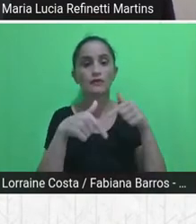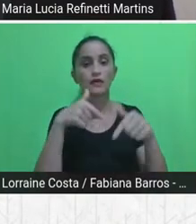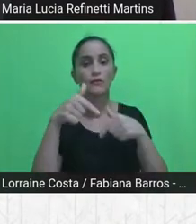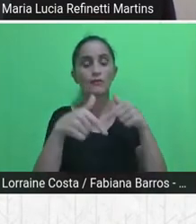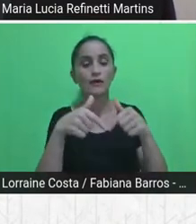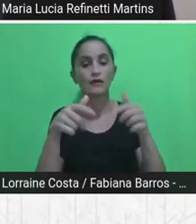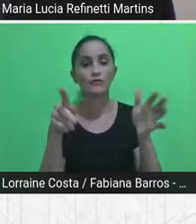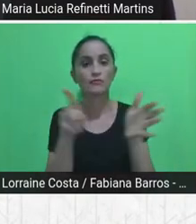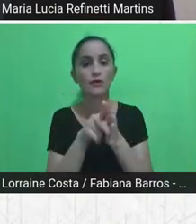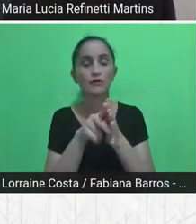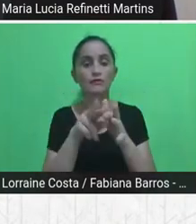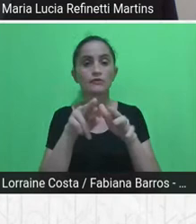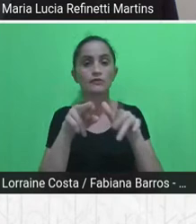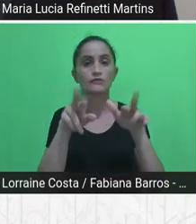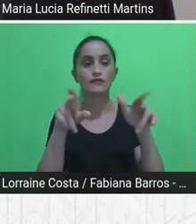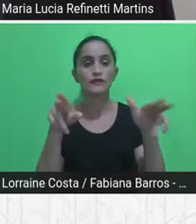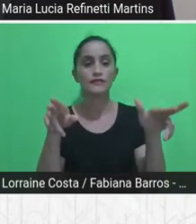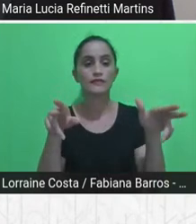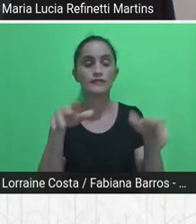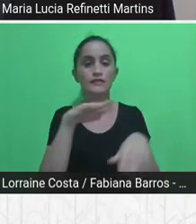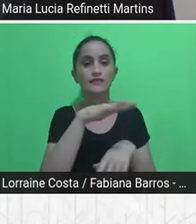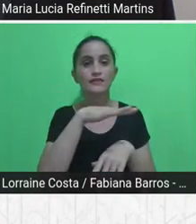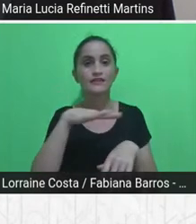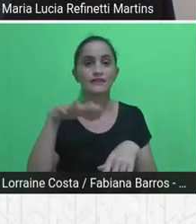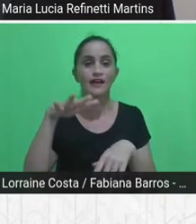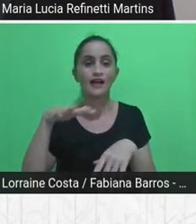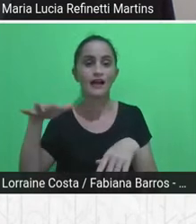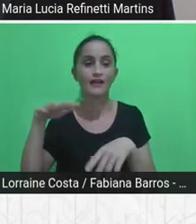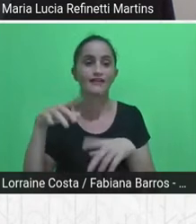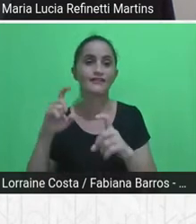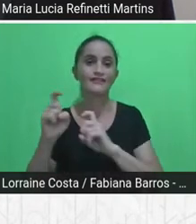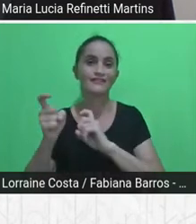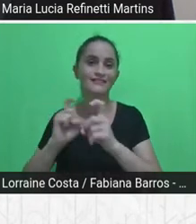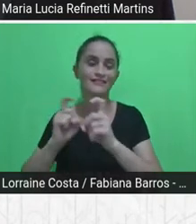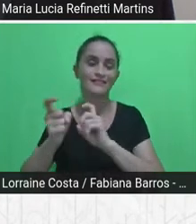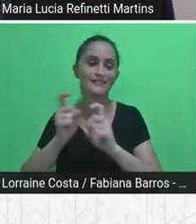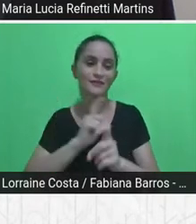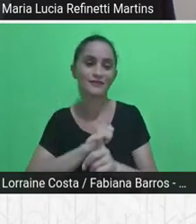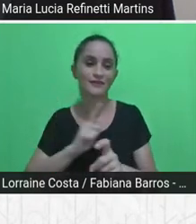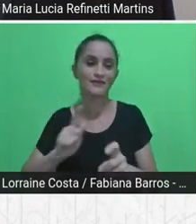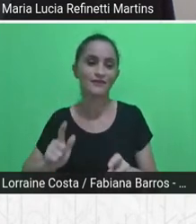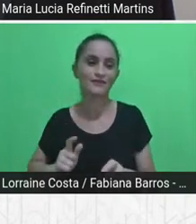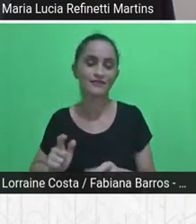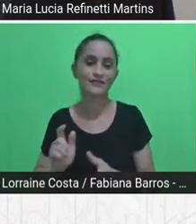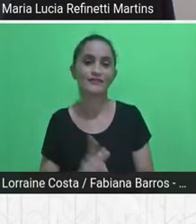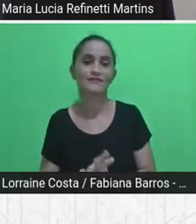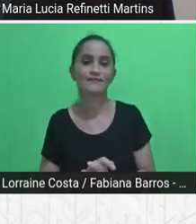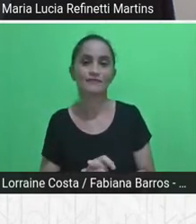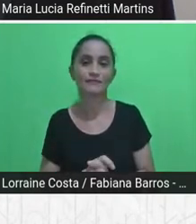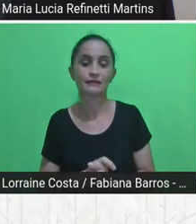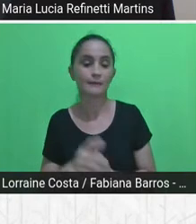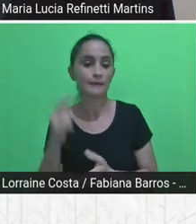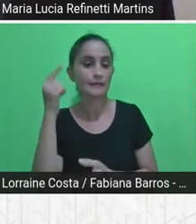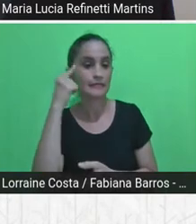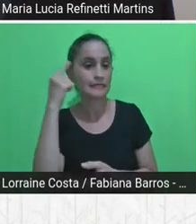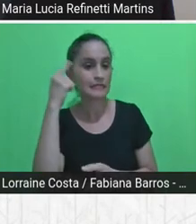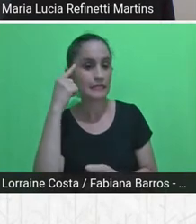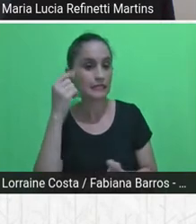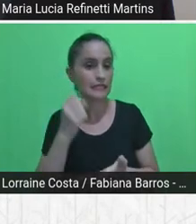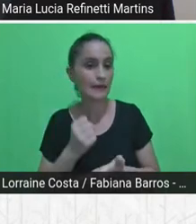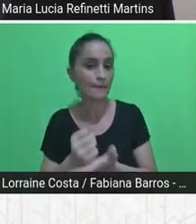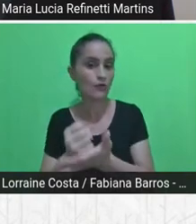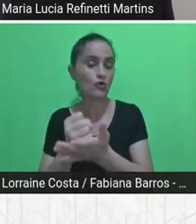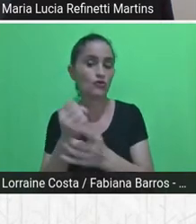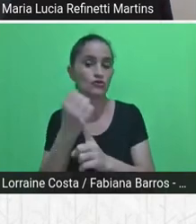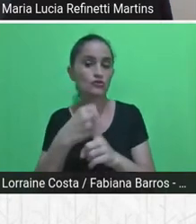da administração pública que vão desde, sei lá, assistência social, saúde, educação,